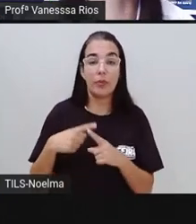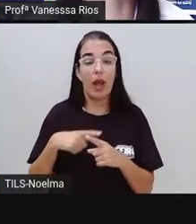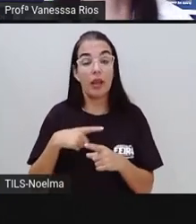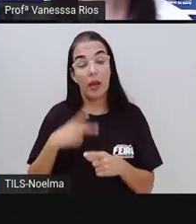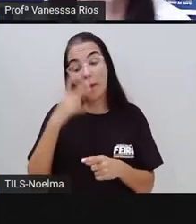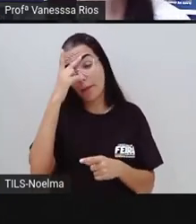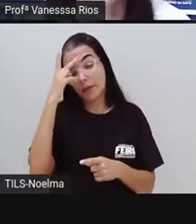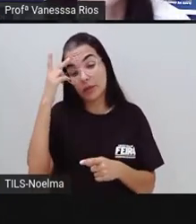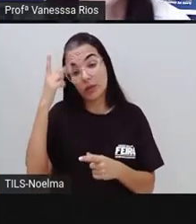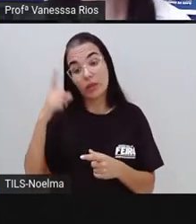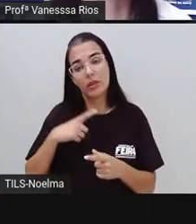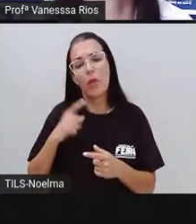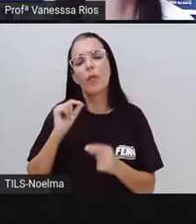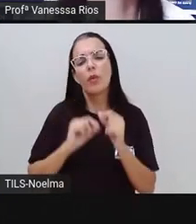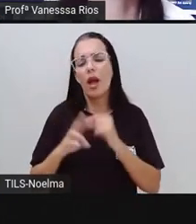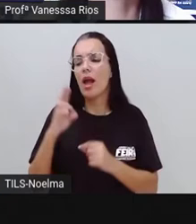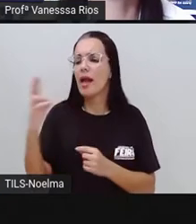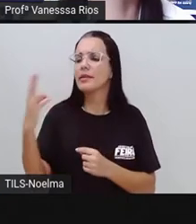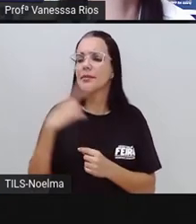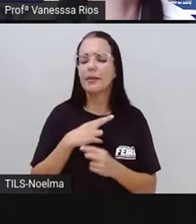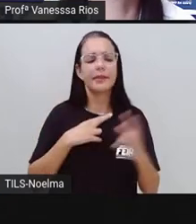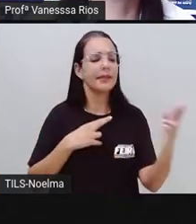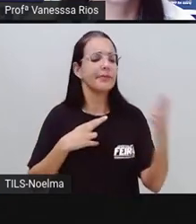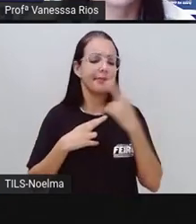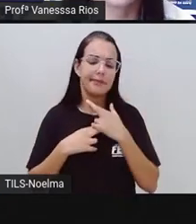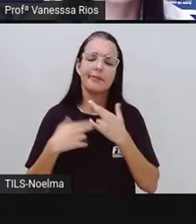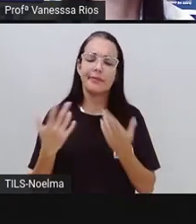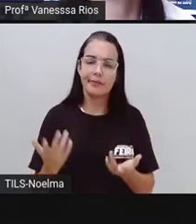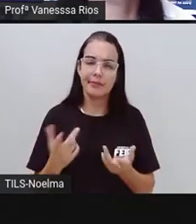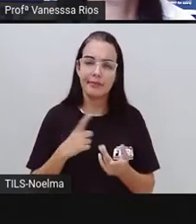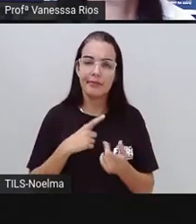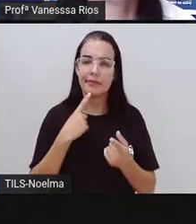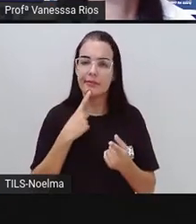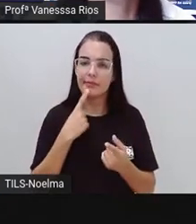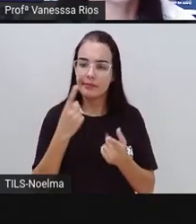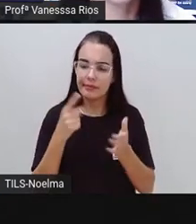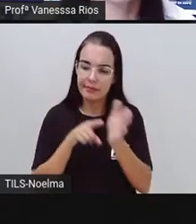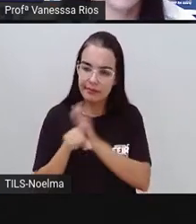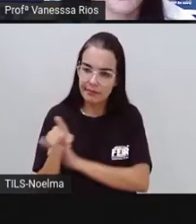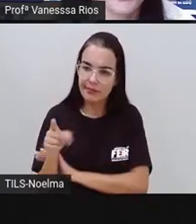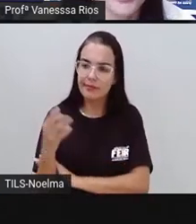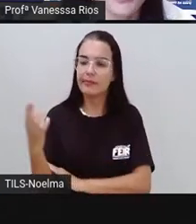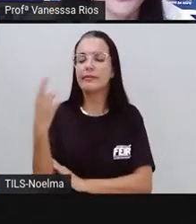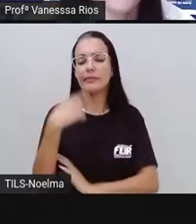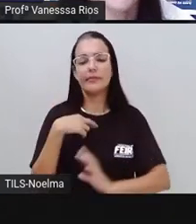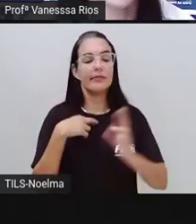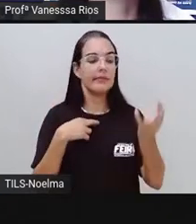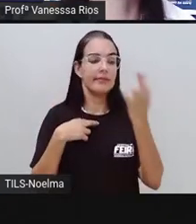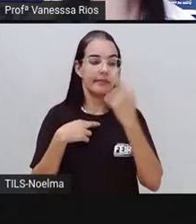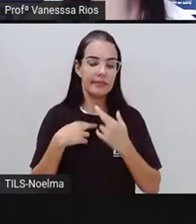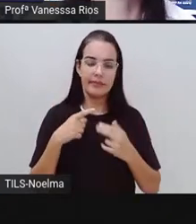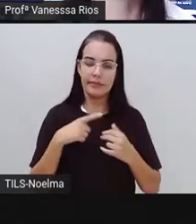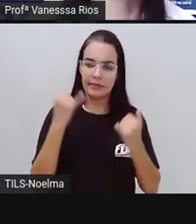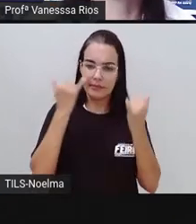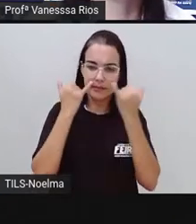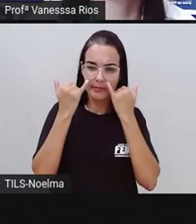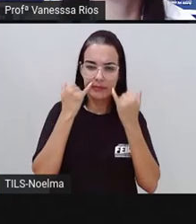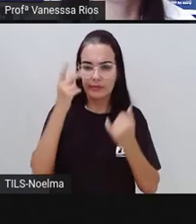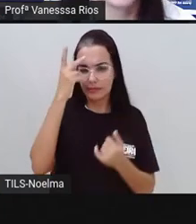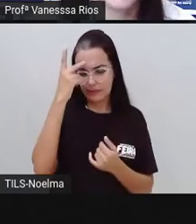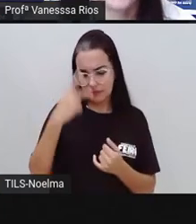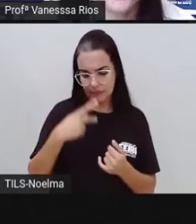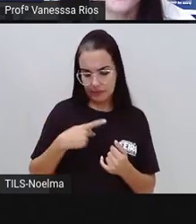pessoas relatando, participando com suas informações pessoais, suas informações